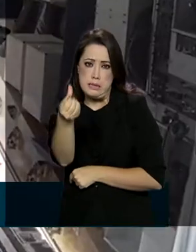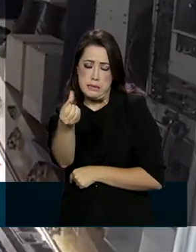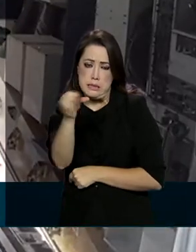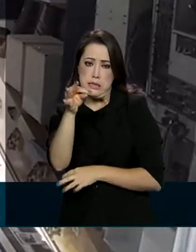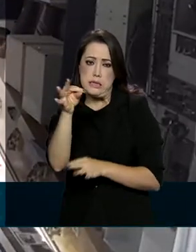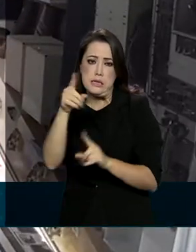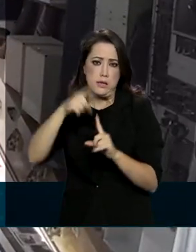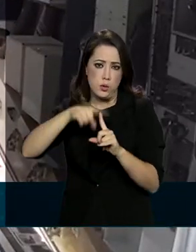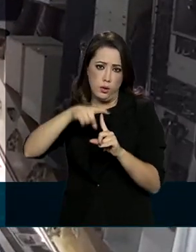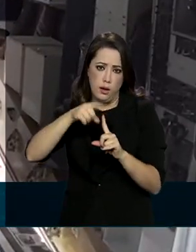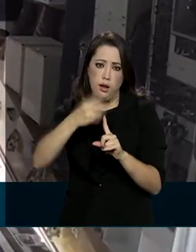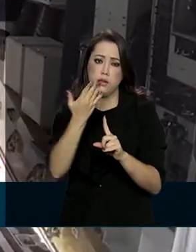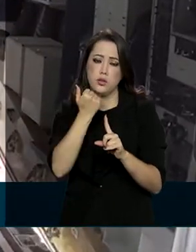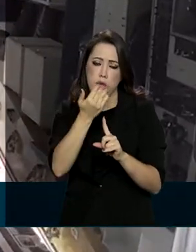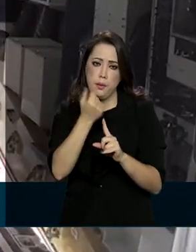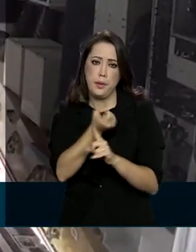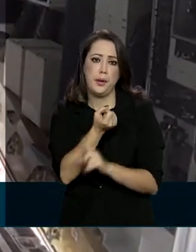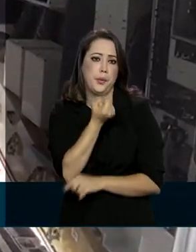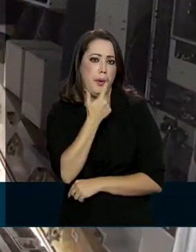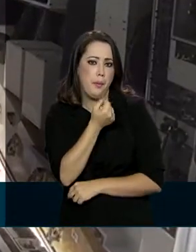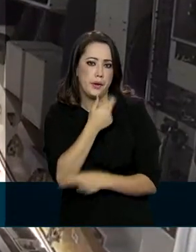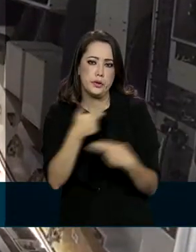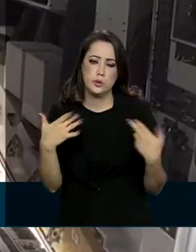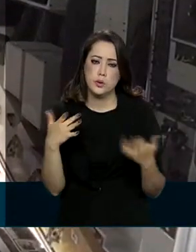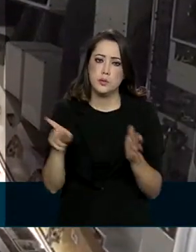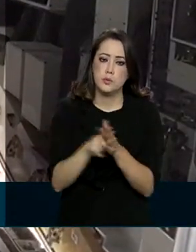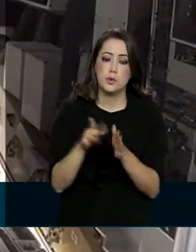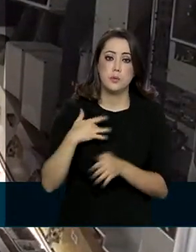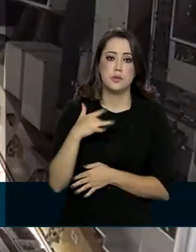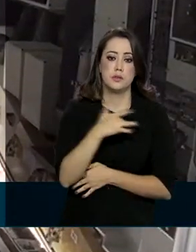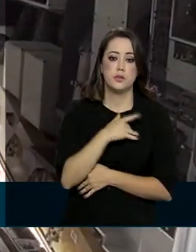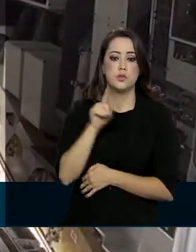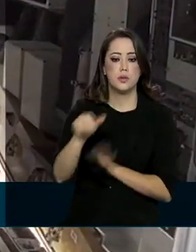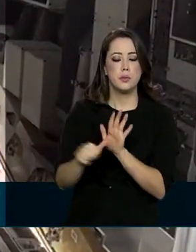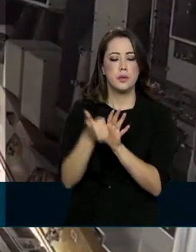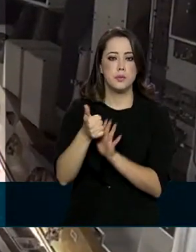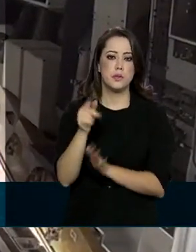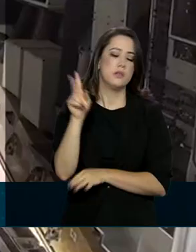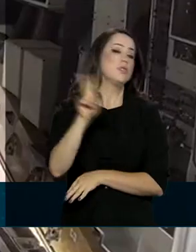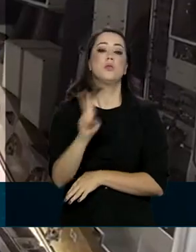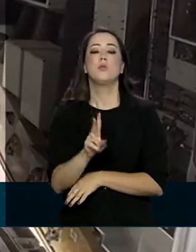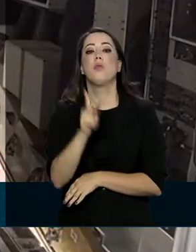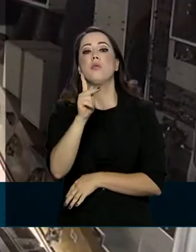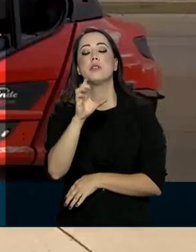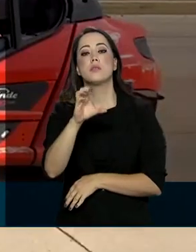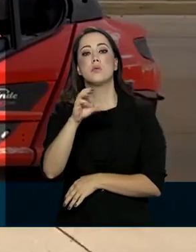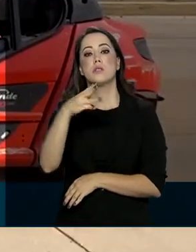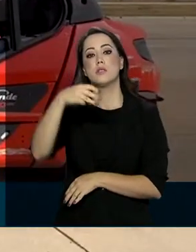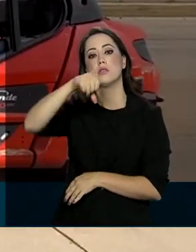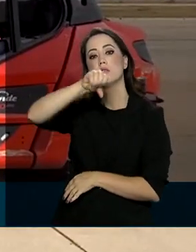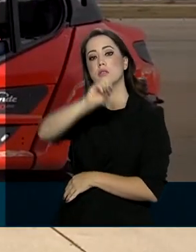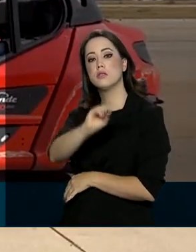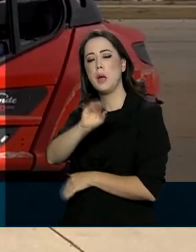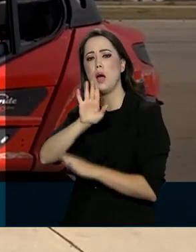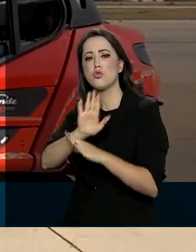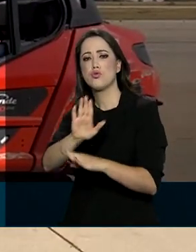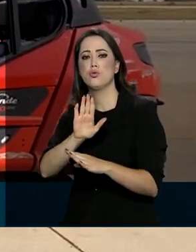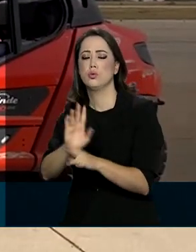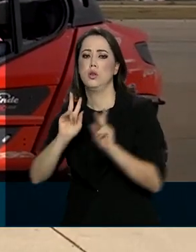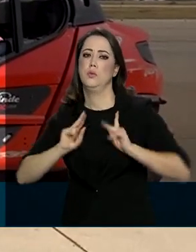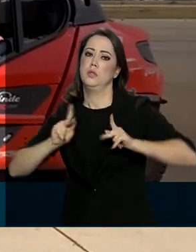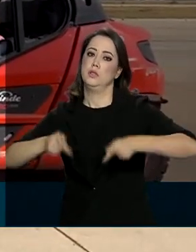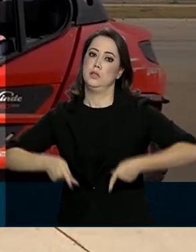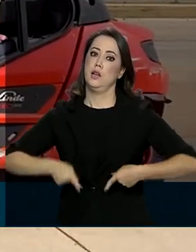equipamentos de saúde. Essa é a primeira vez que o KC-390 participa de uma ação de assistência humanitária